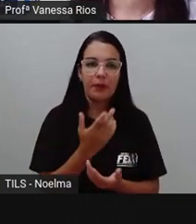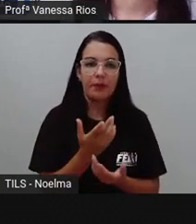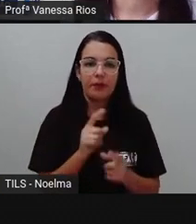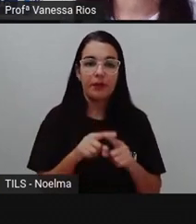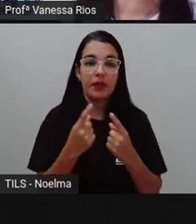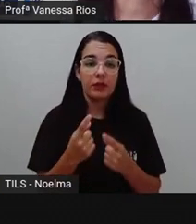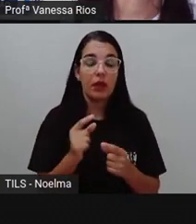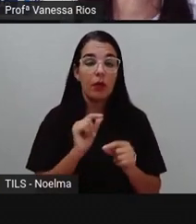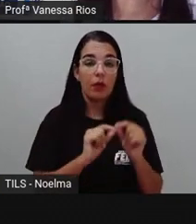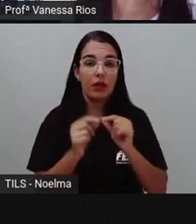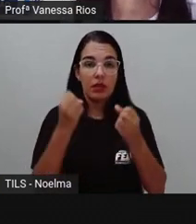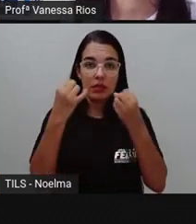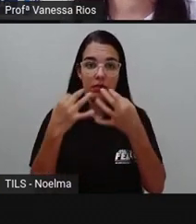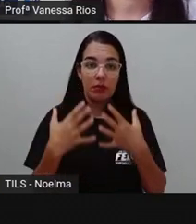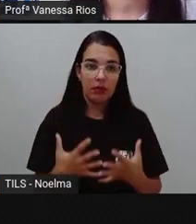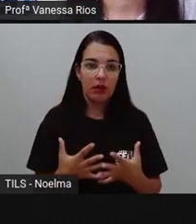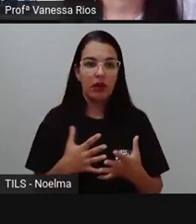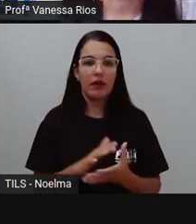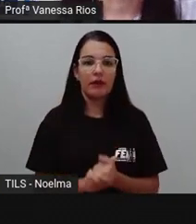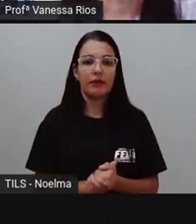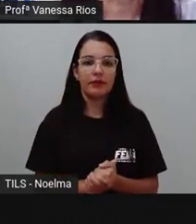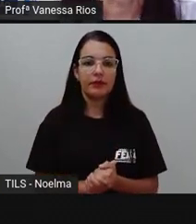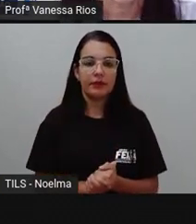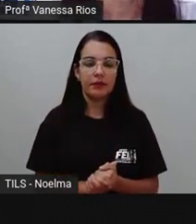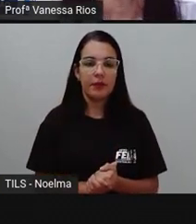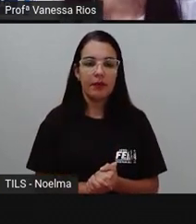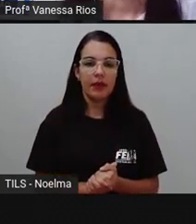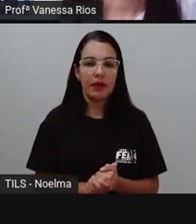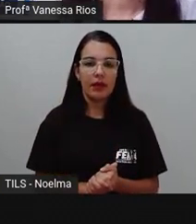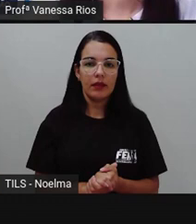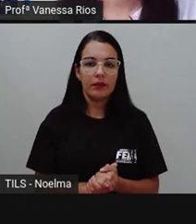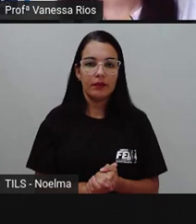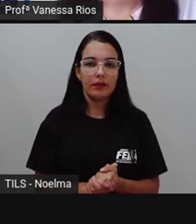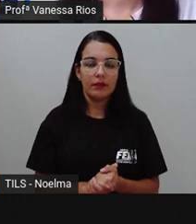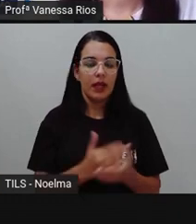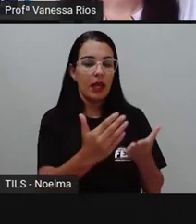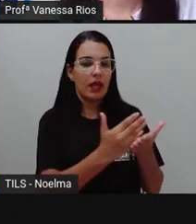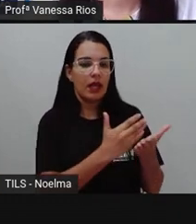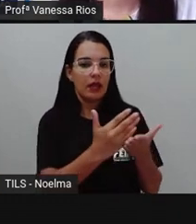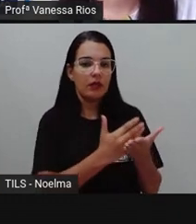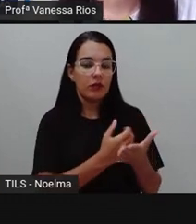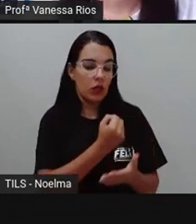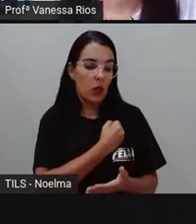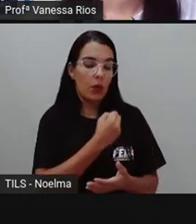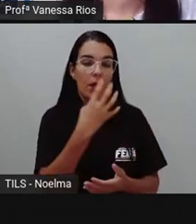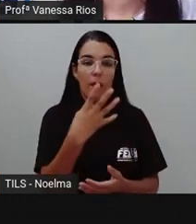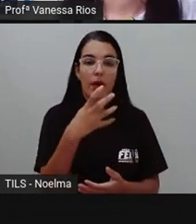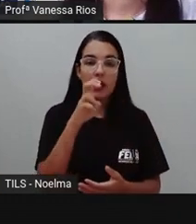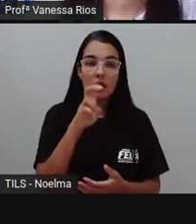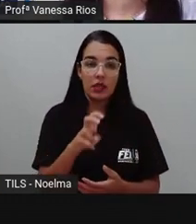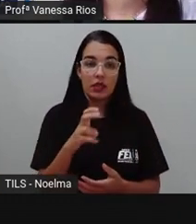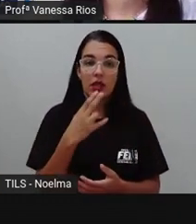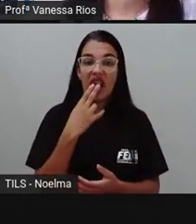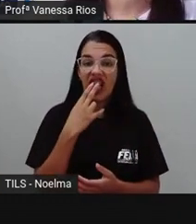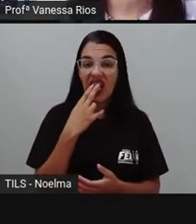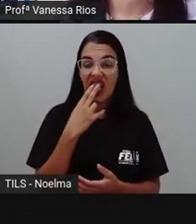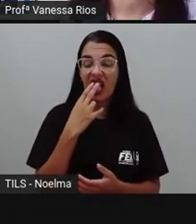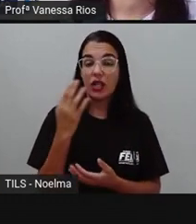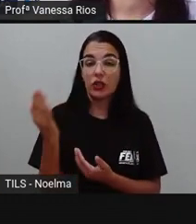a edição número 45 da turma da Mônica Jovem trouxe o tema à discussão e surpreendeu pela